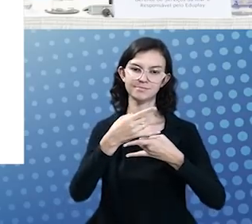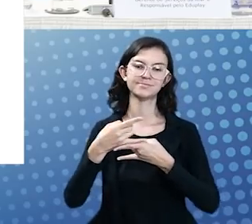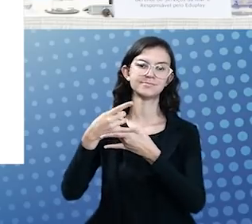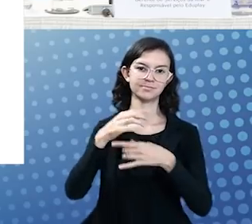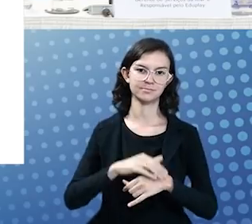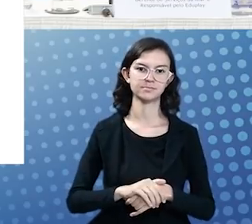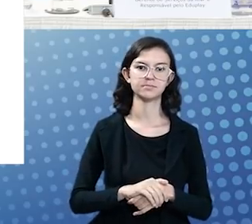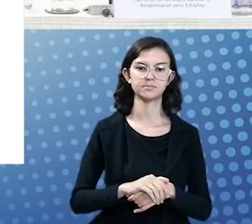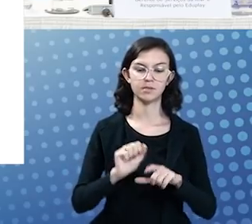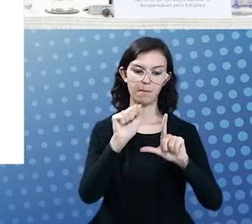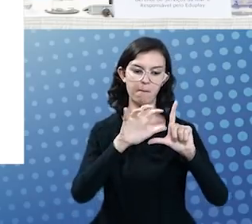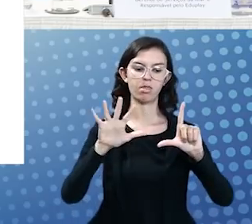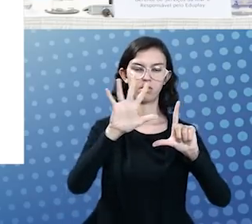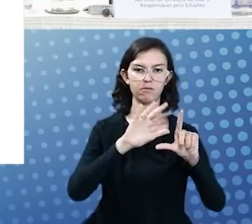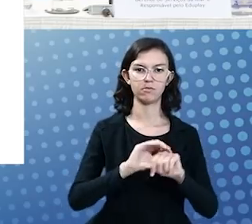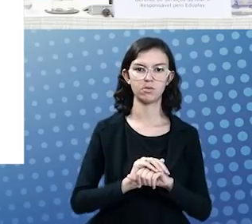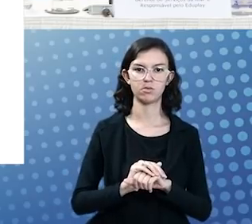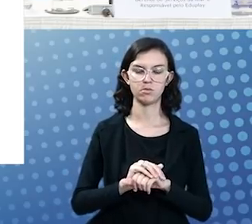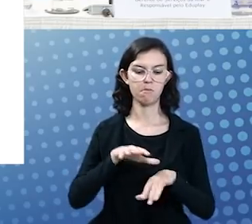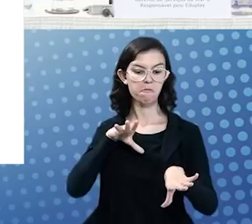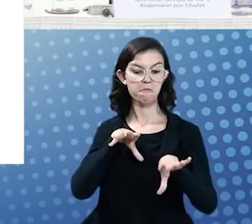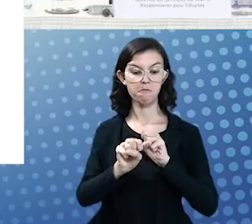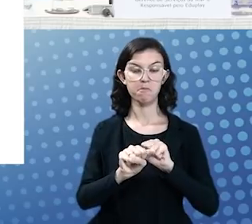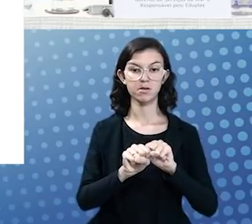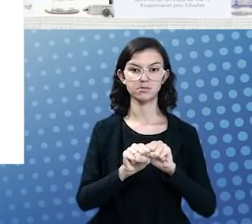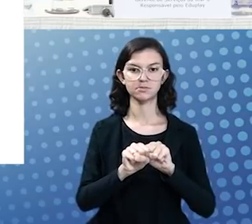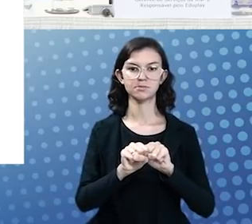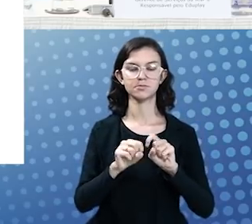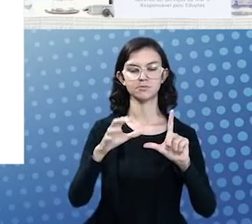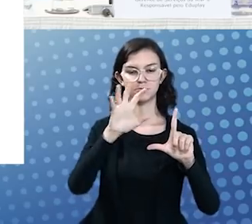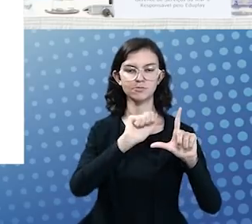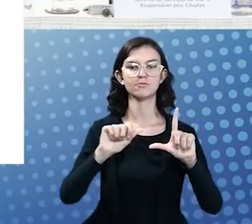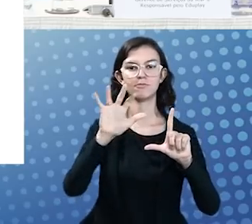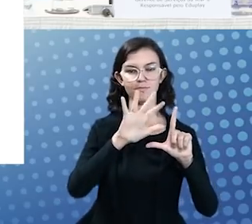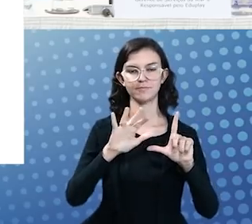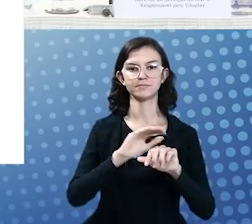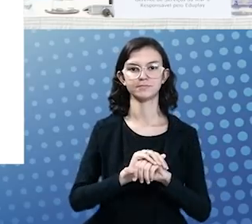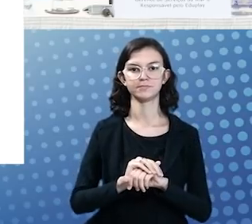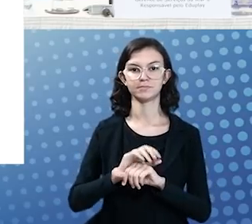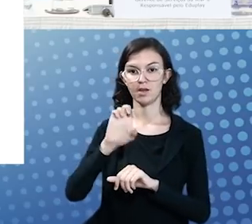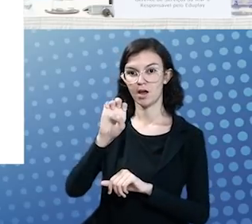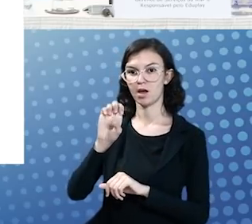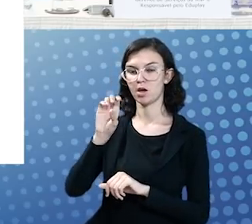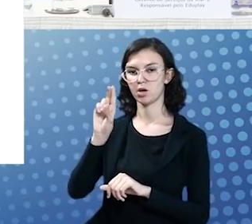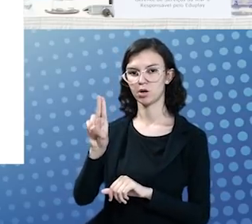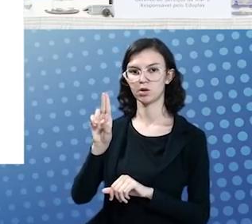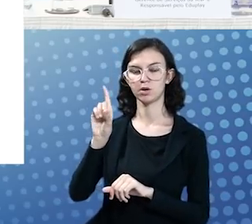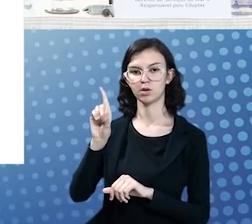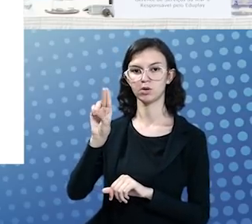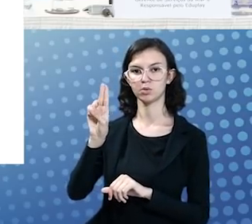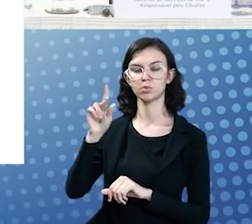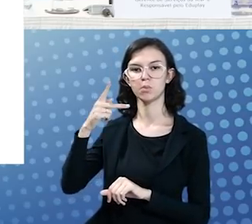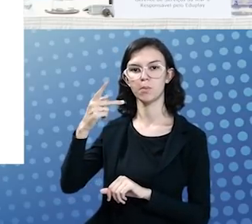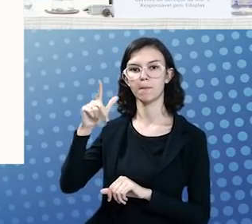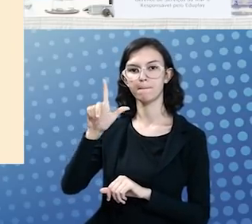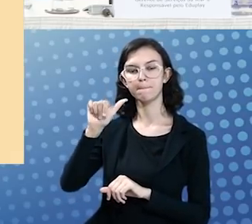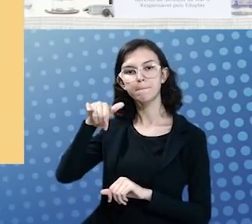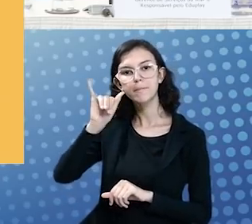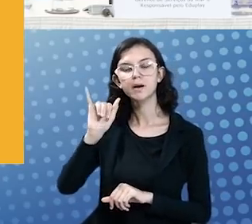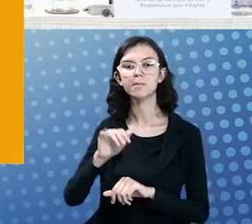Diversas colações de grau usaram o Conferência Web junto com o Eduplay para poder fazer o evento.